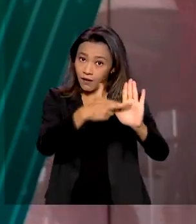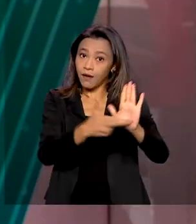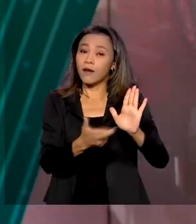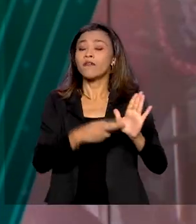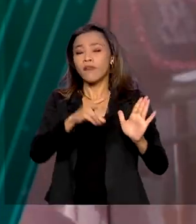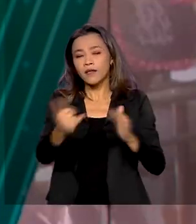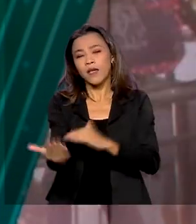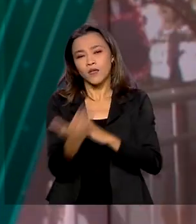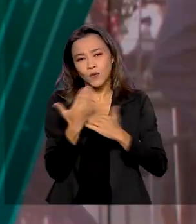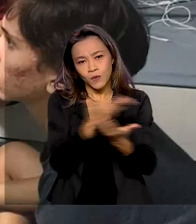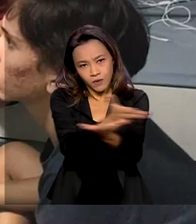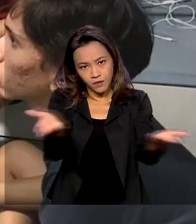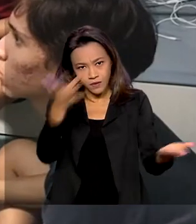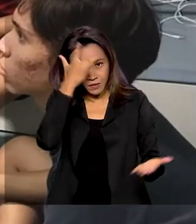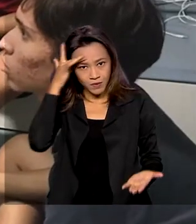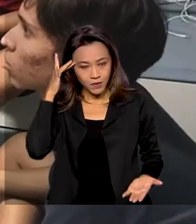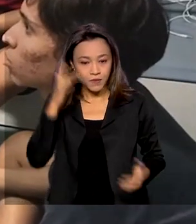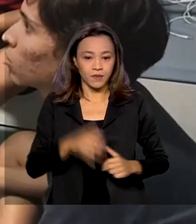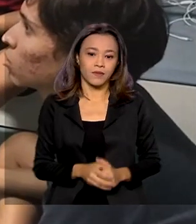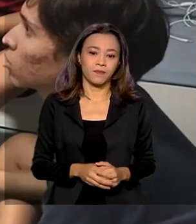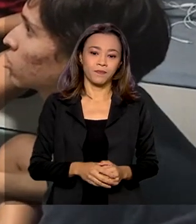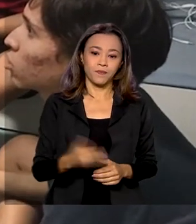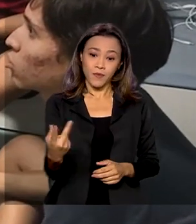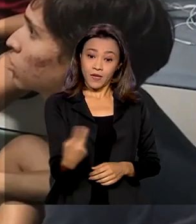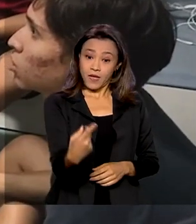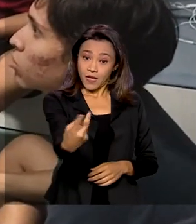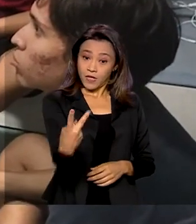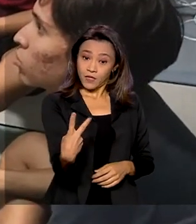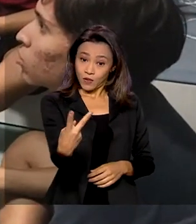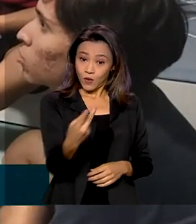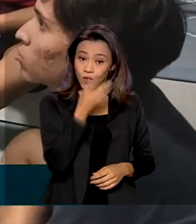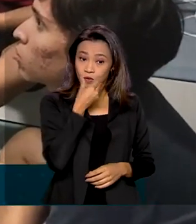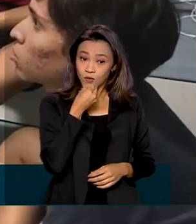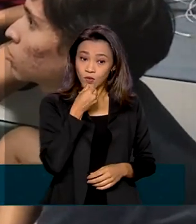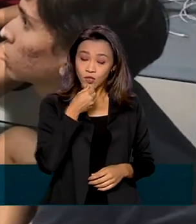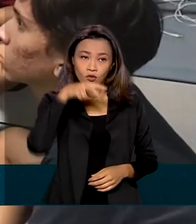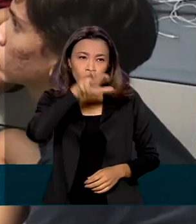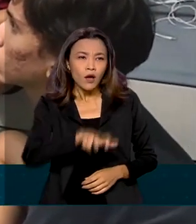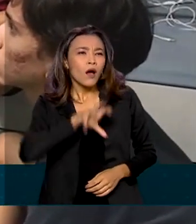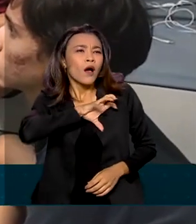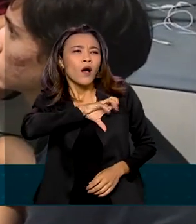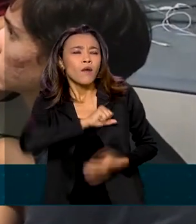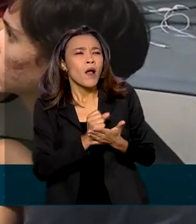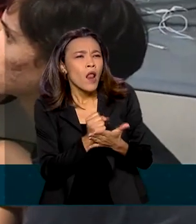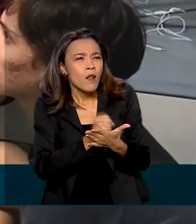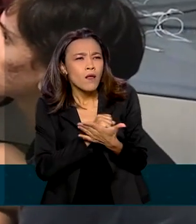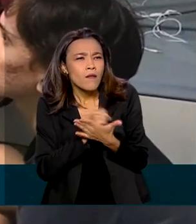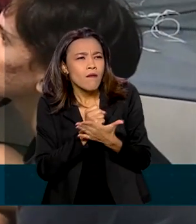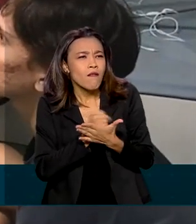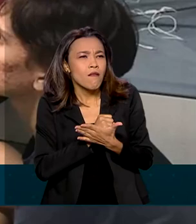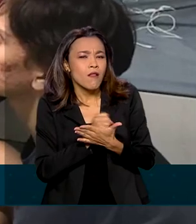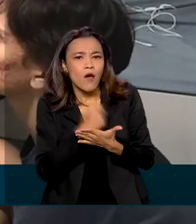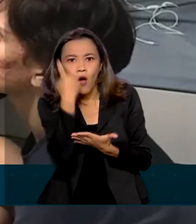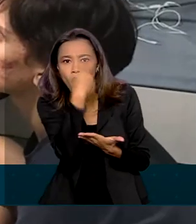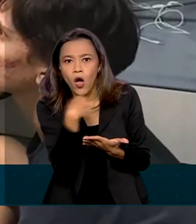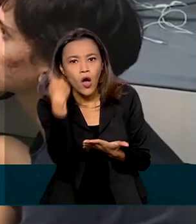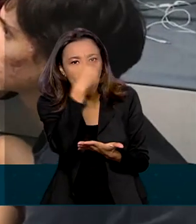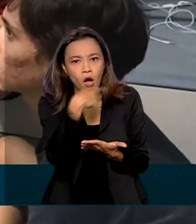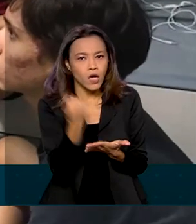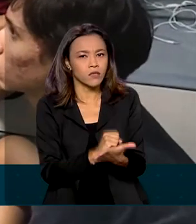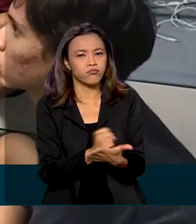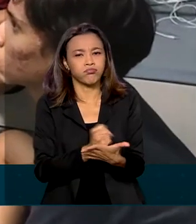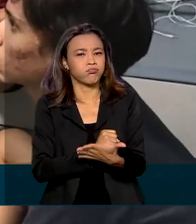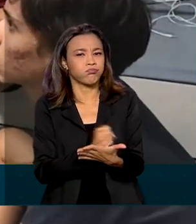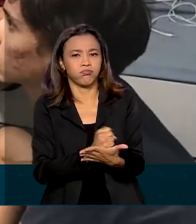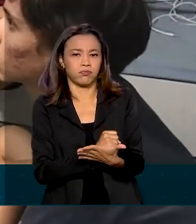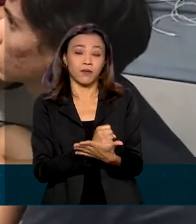da população. Luiz Gustavo e João Carlos amam jogos eletrônicos. Eles passam horas em frente ao